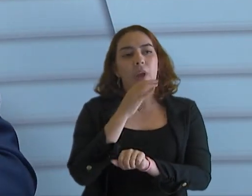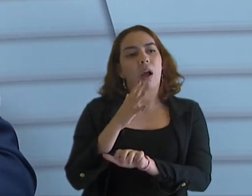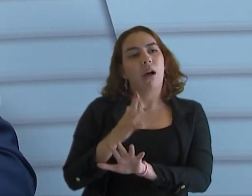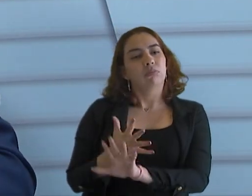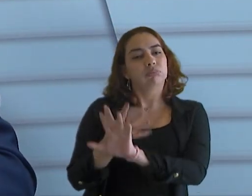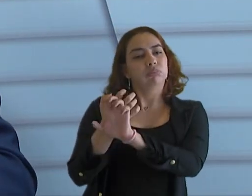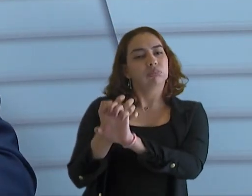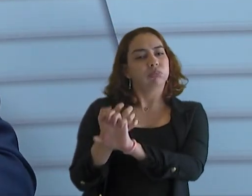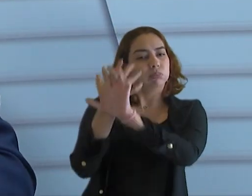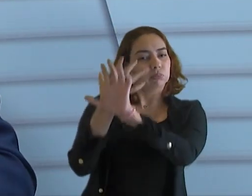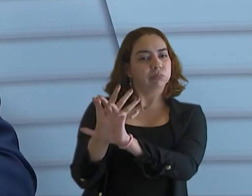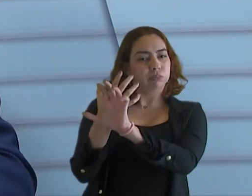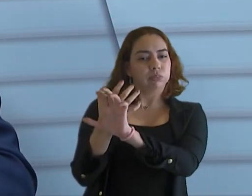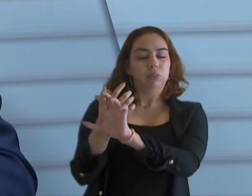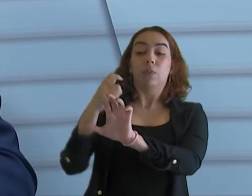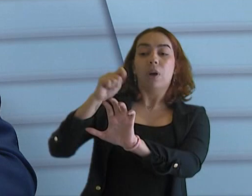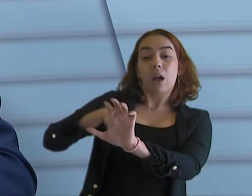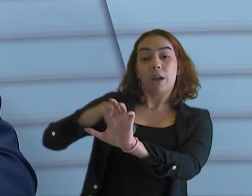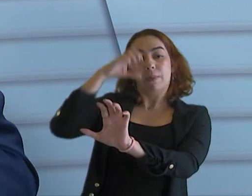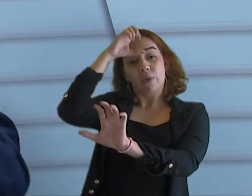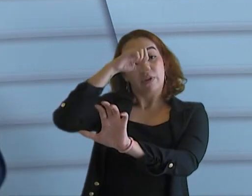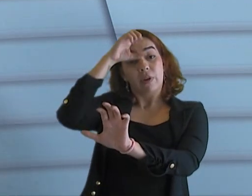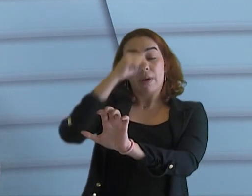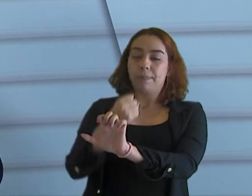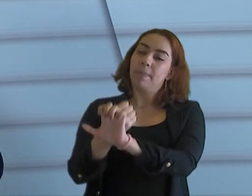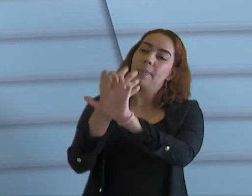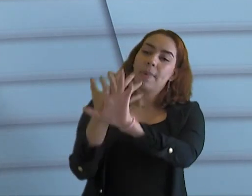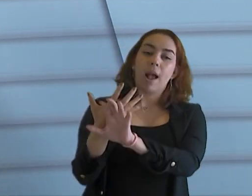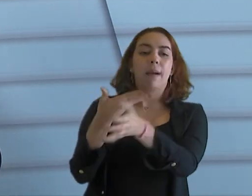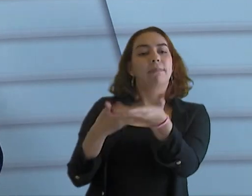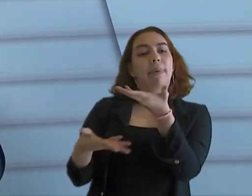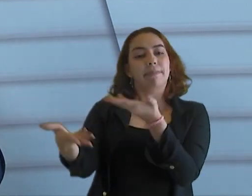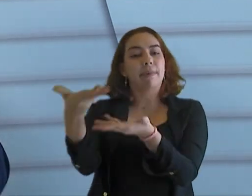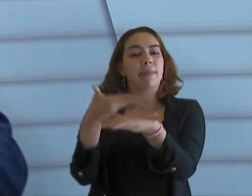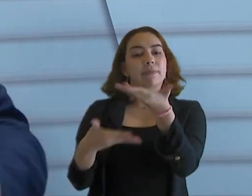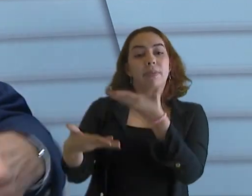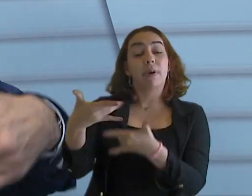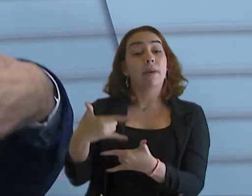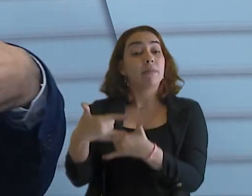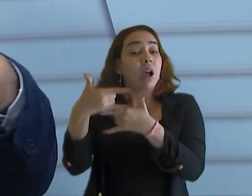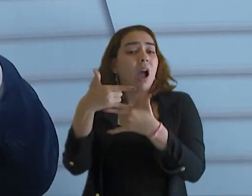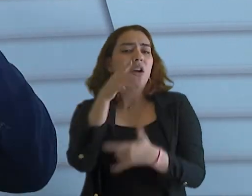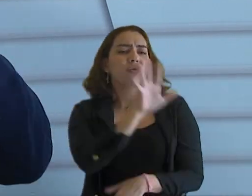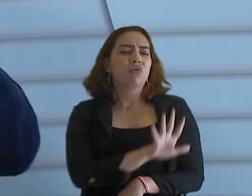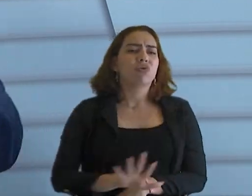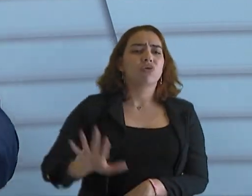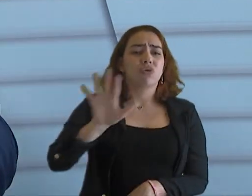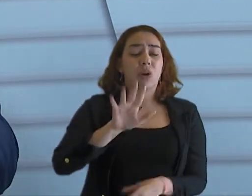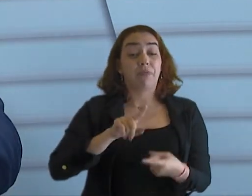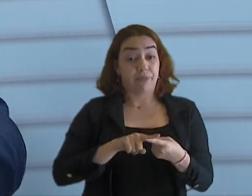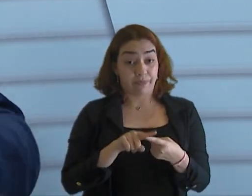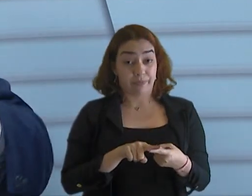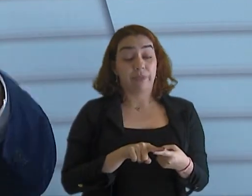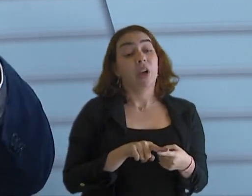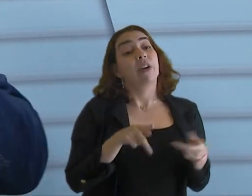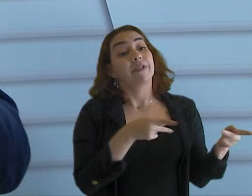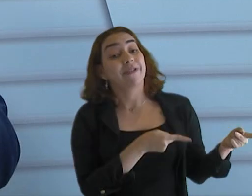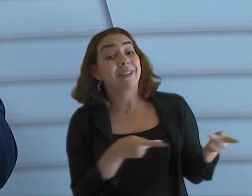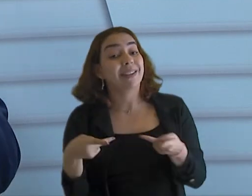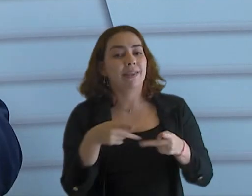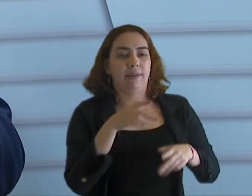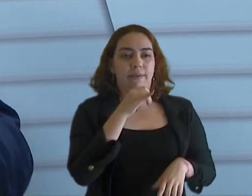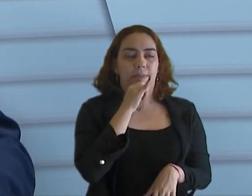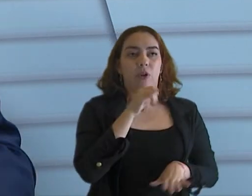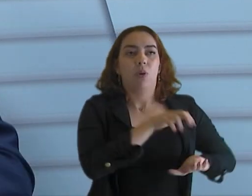possa acessar esses cursos, dada a sua plataforma, de onde ele estiver, como também o tribunal visita, vai em caravanas